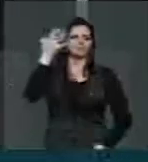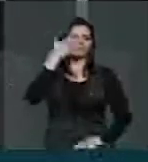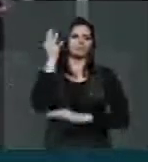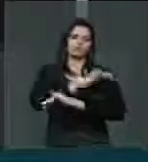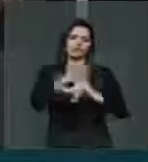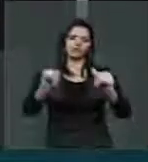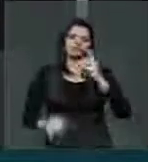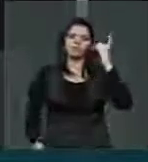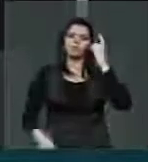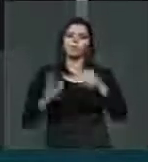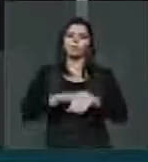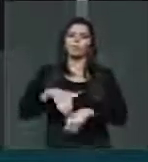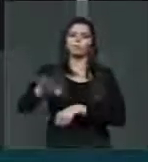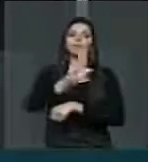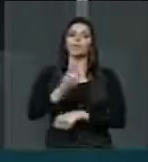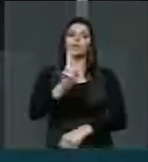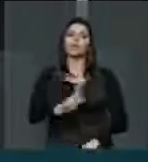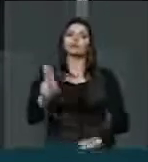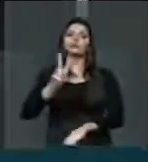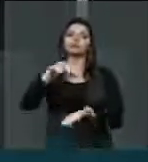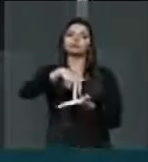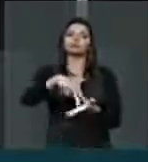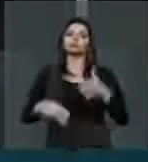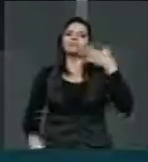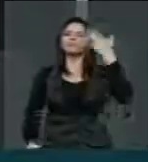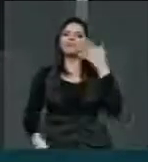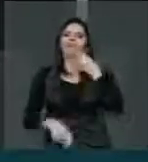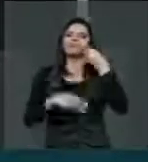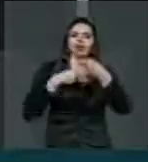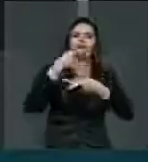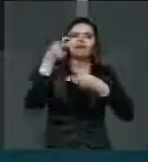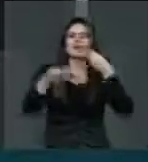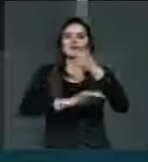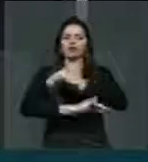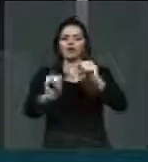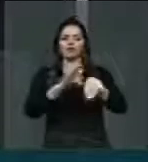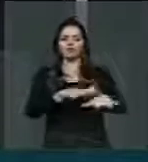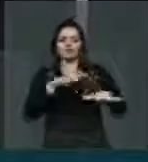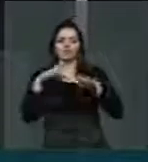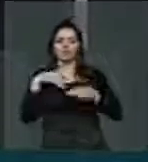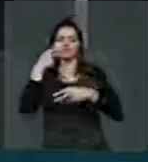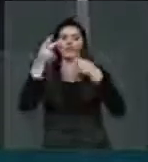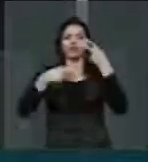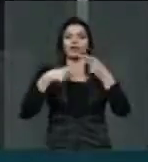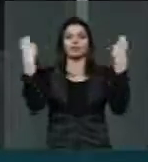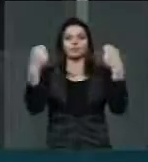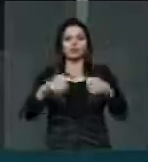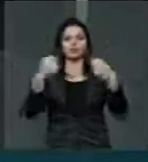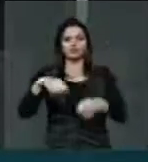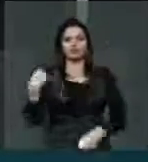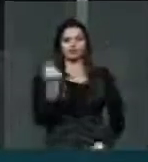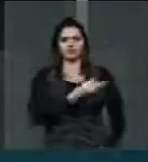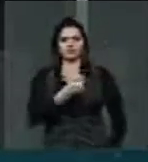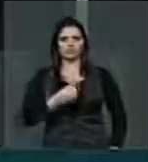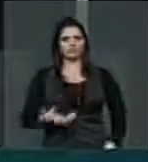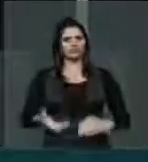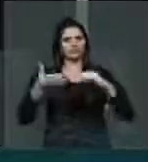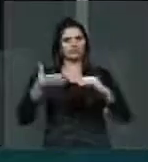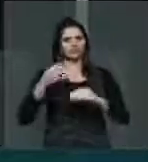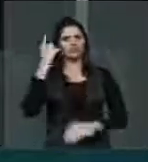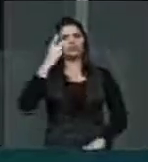a grande maioria que usou a tribuna, realçando as manifestações, é preciso que essa casa dê demonstrações.